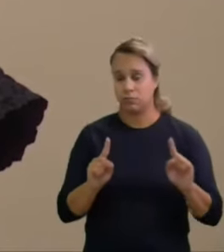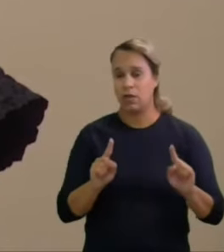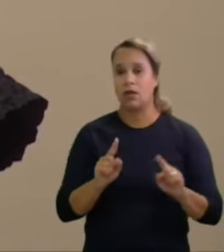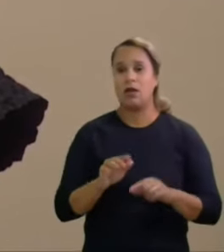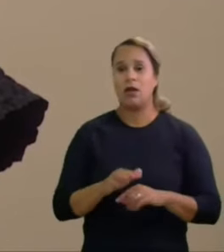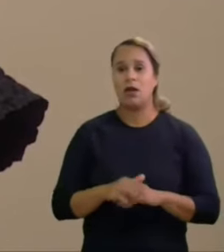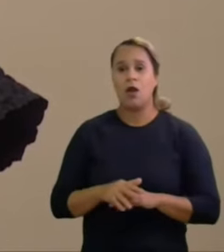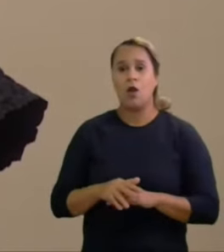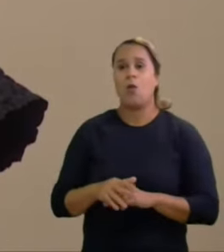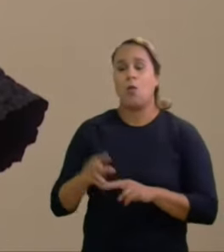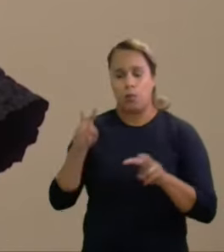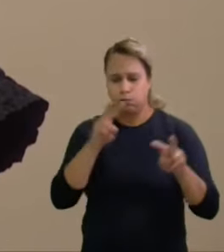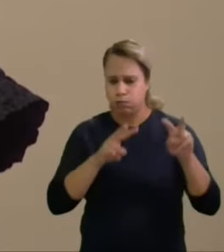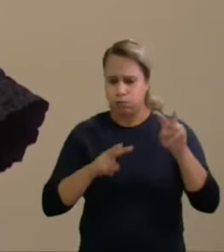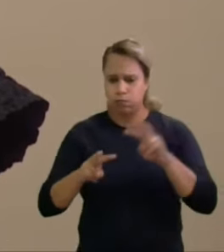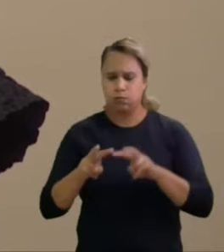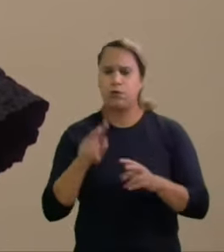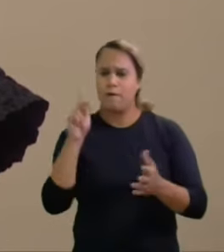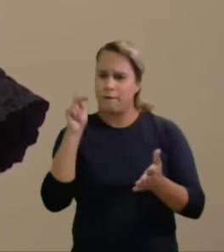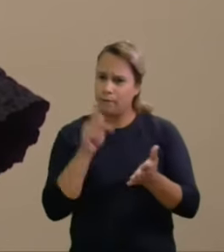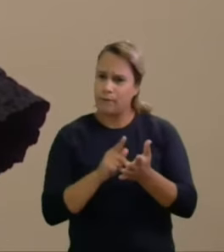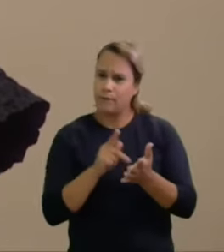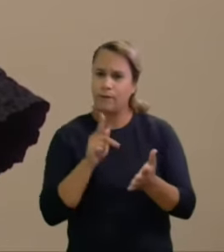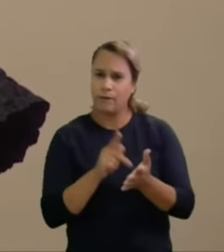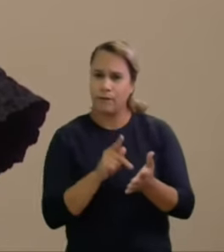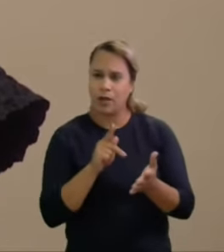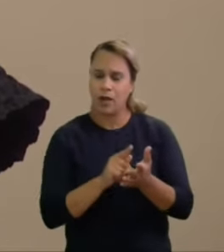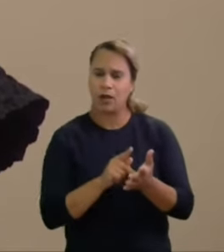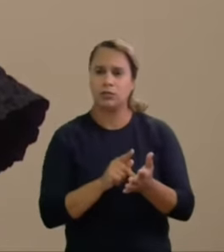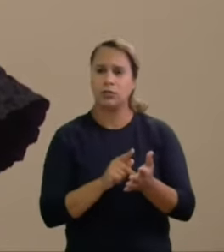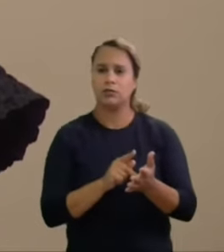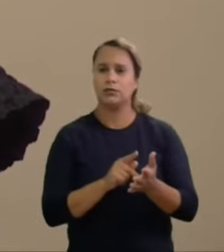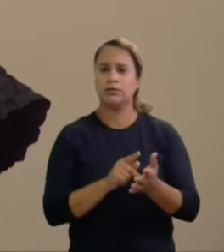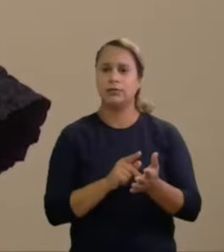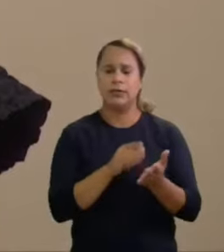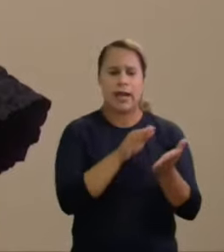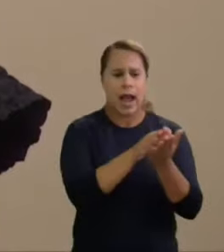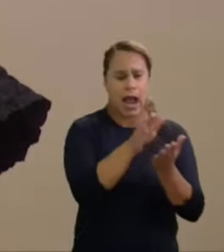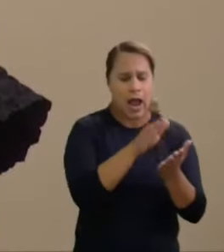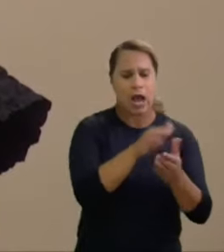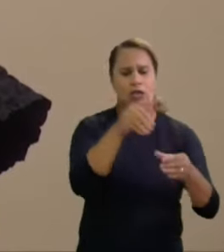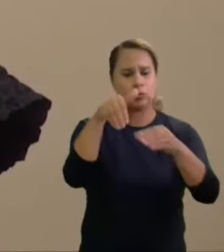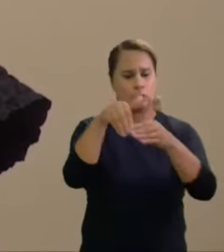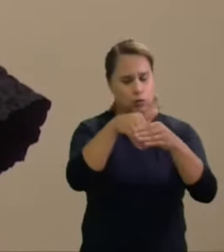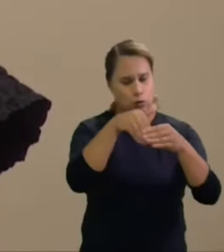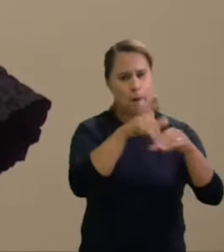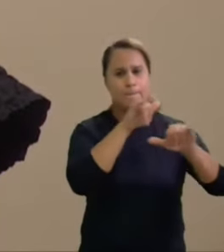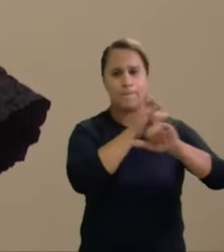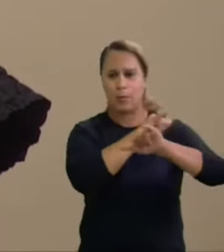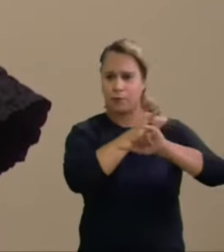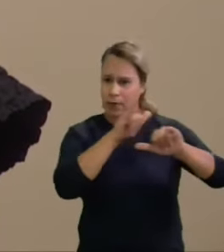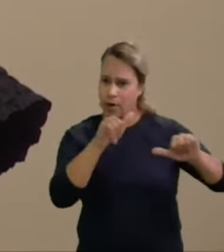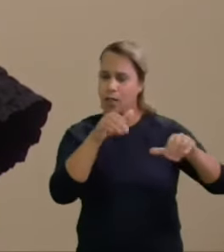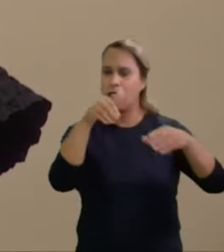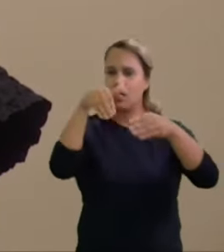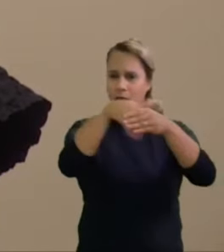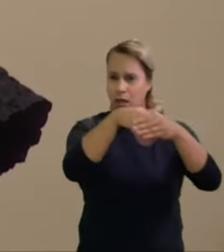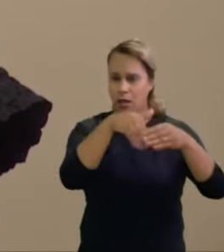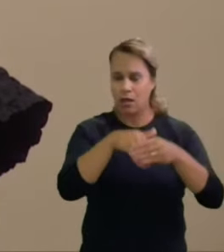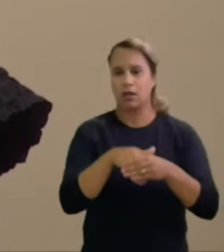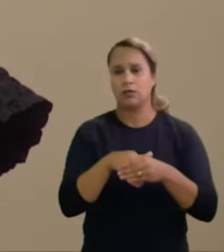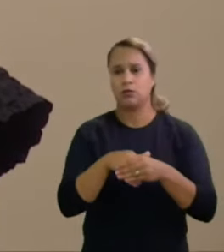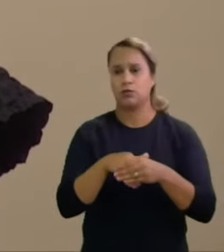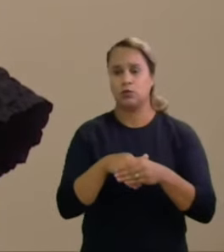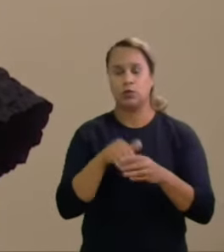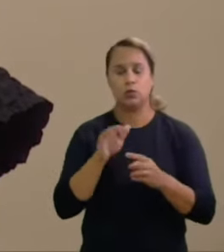a legislação pertinente quanto à arrecadação e gastos eleitorais e quanto à propaganda eleitoral não se configurando ainda a